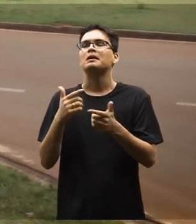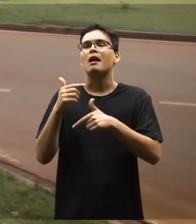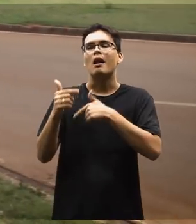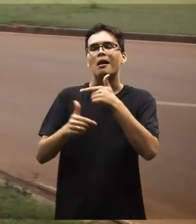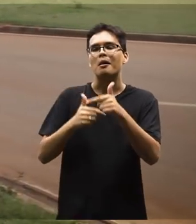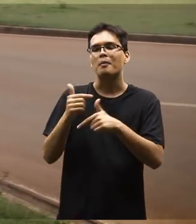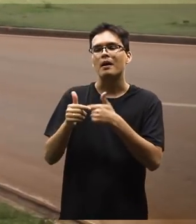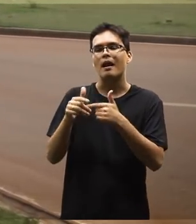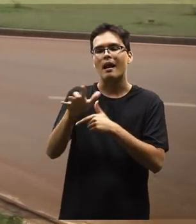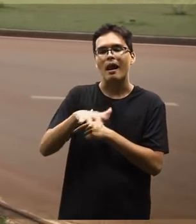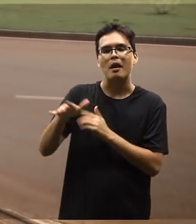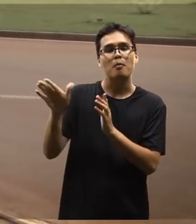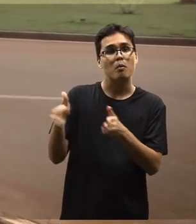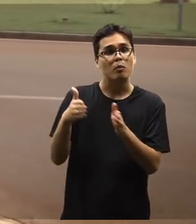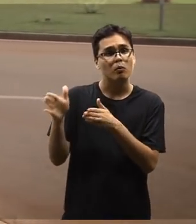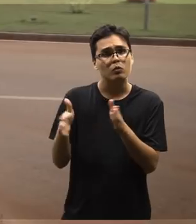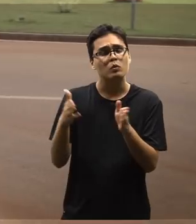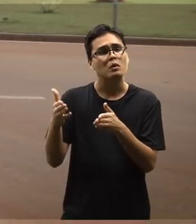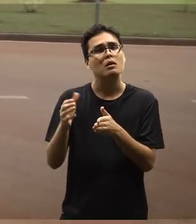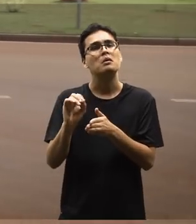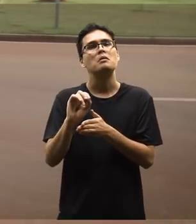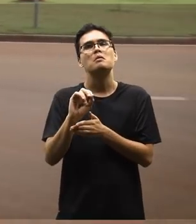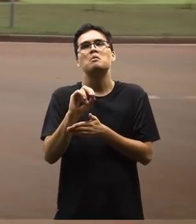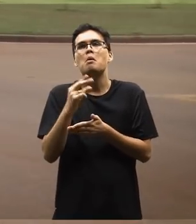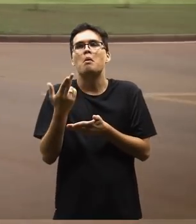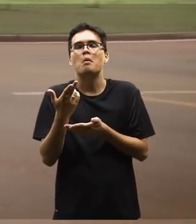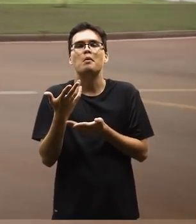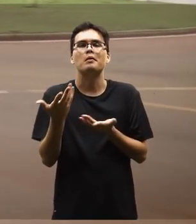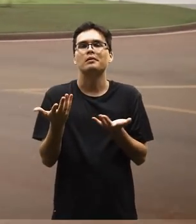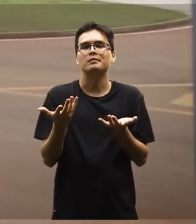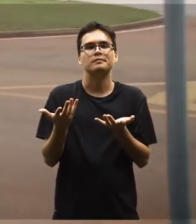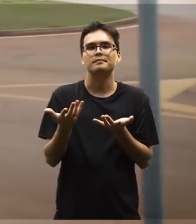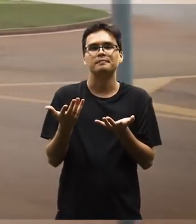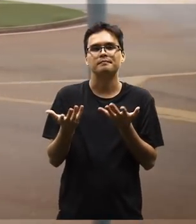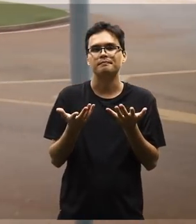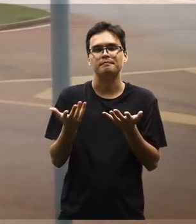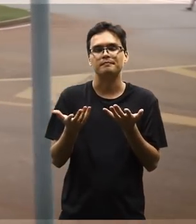em indústrias de painéis e indústria moveleira. Ele pode atuar tanto na área de produção,